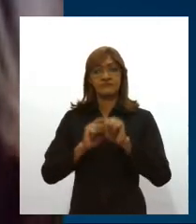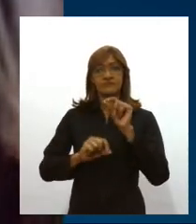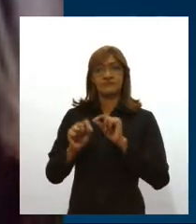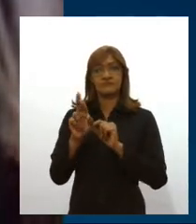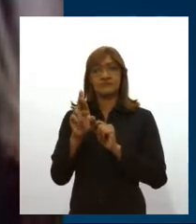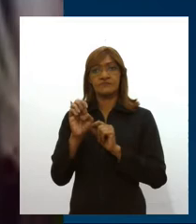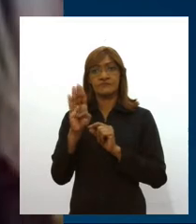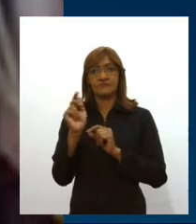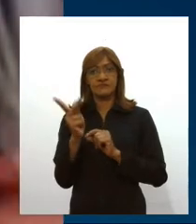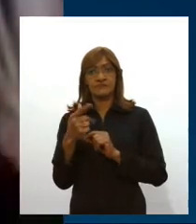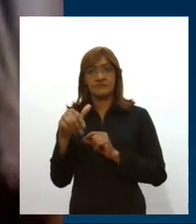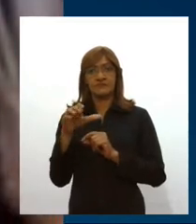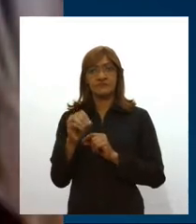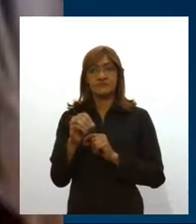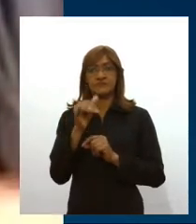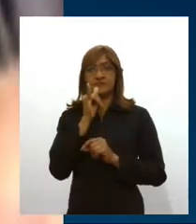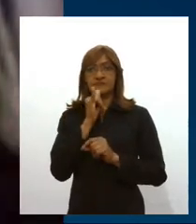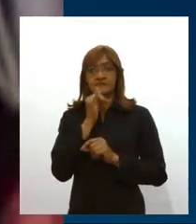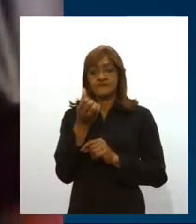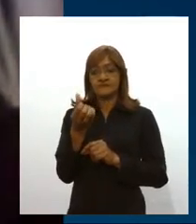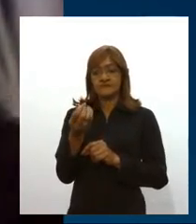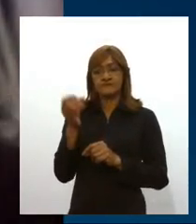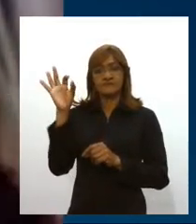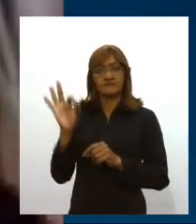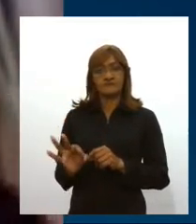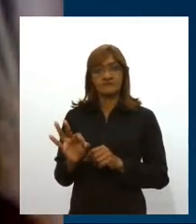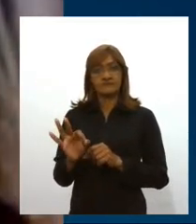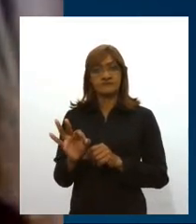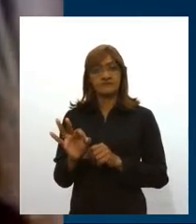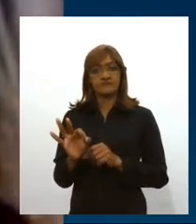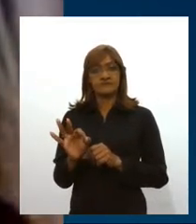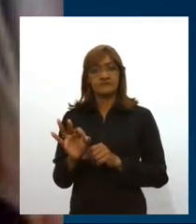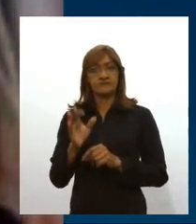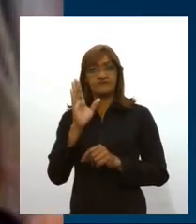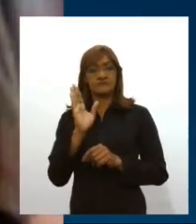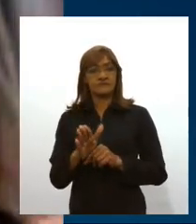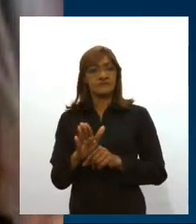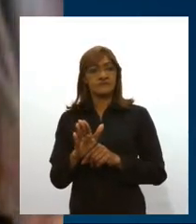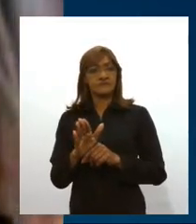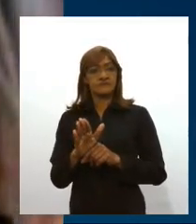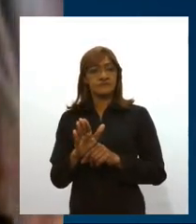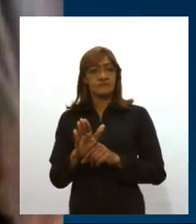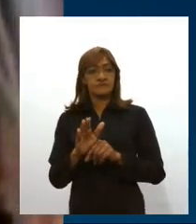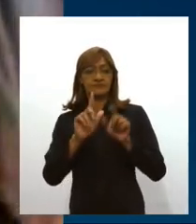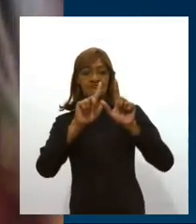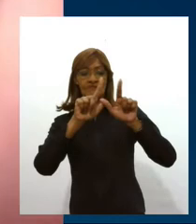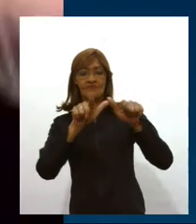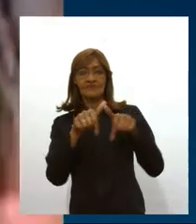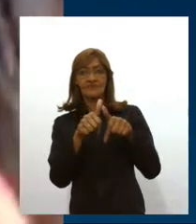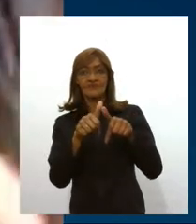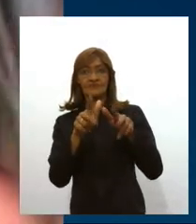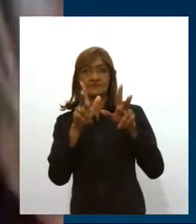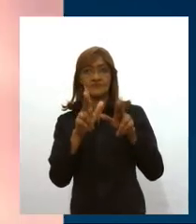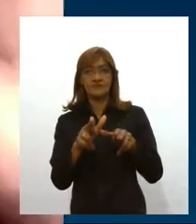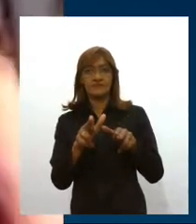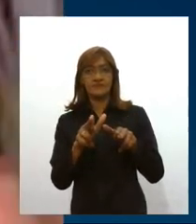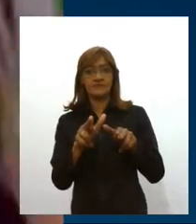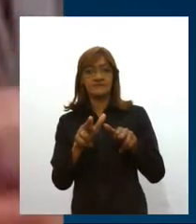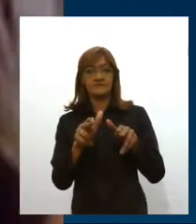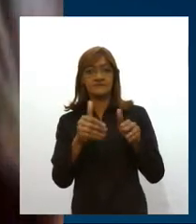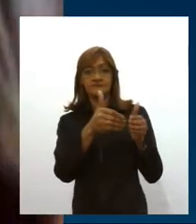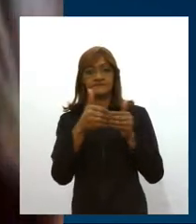60%. Ou seja, se você imunizar 60% dos bois, você consegue imunizar todos, assim,